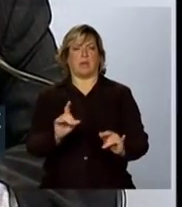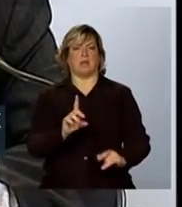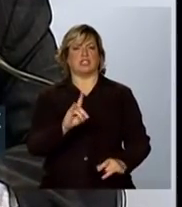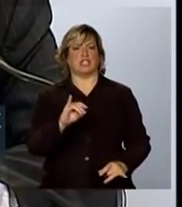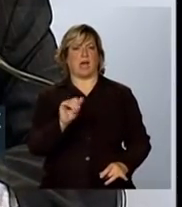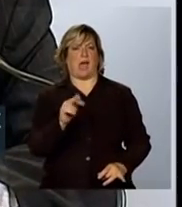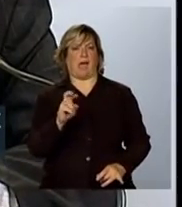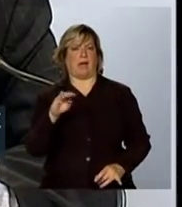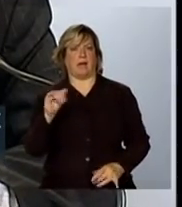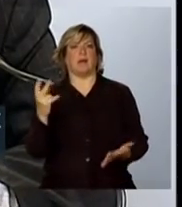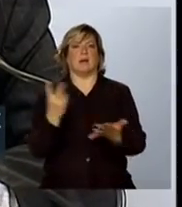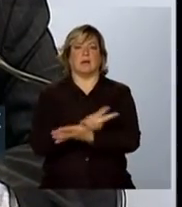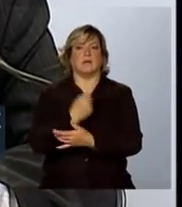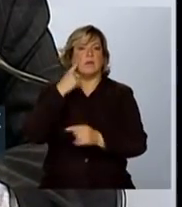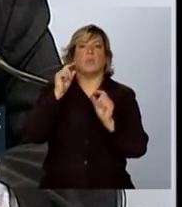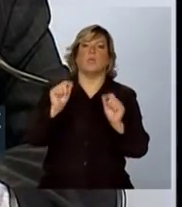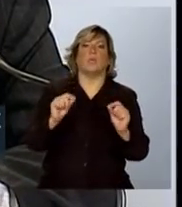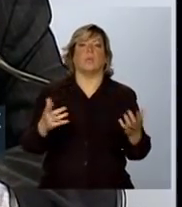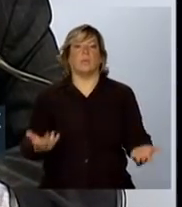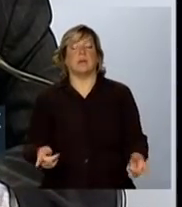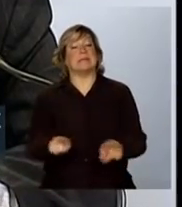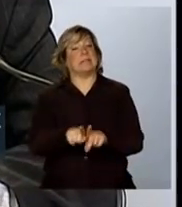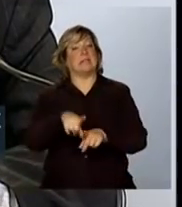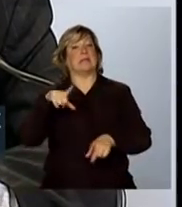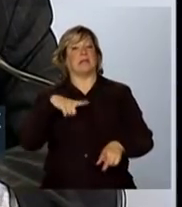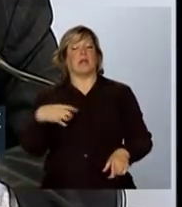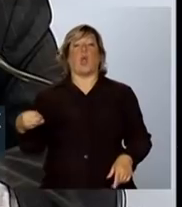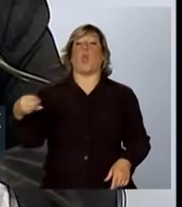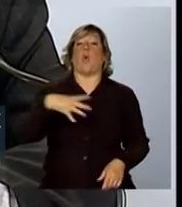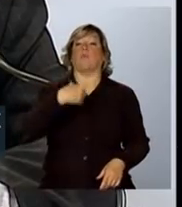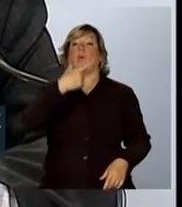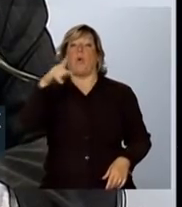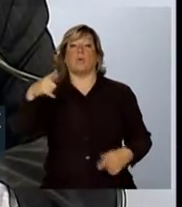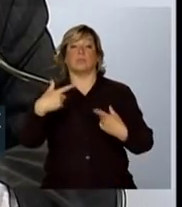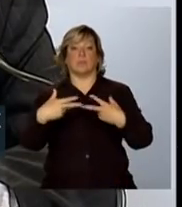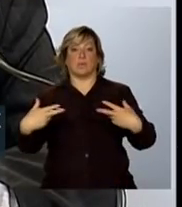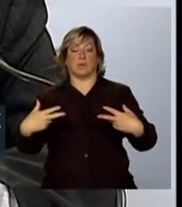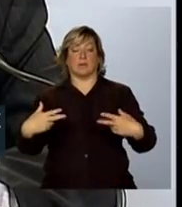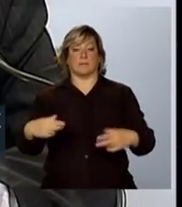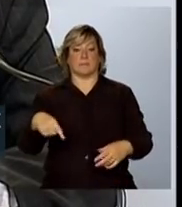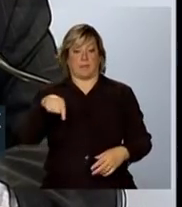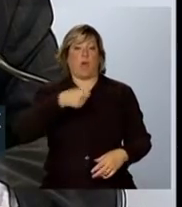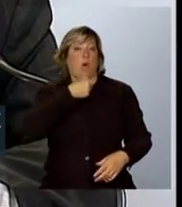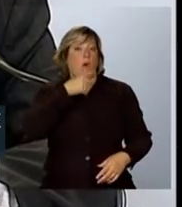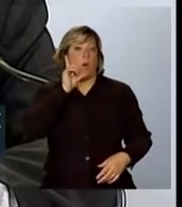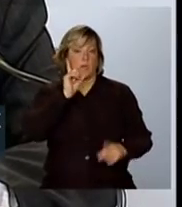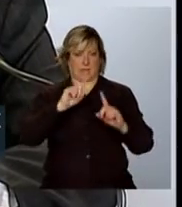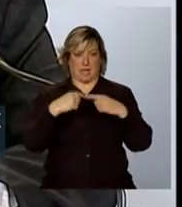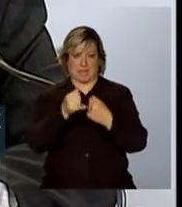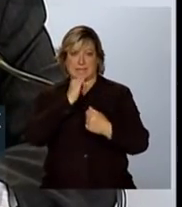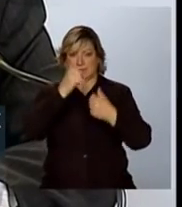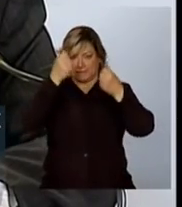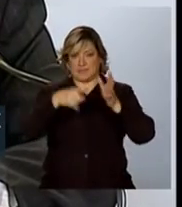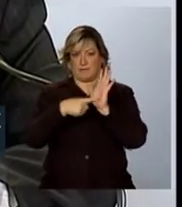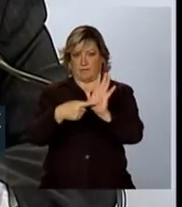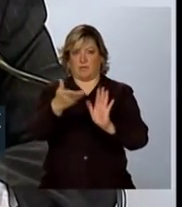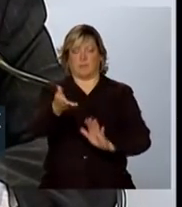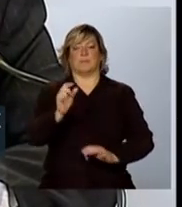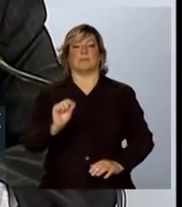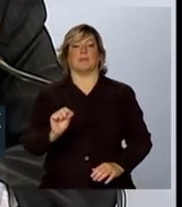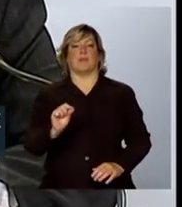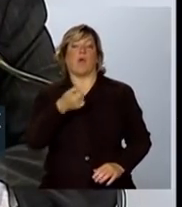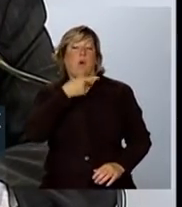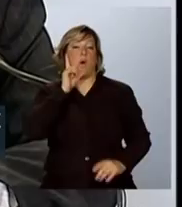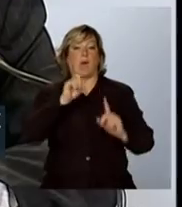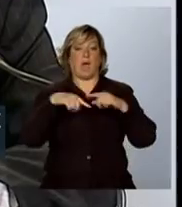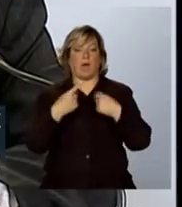andamento e temos também novas demandas. Foi definido ali na reunião de ontem, para dar um exemplo para vocês, de que